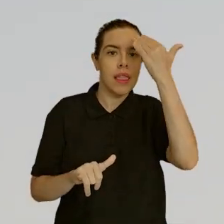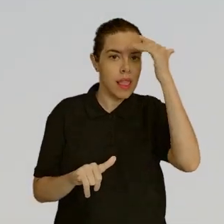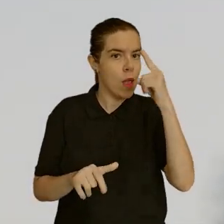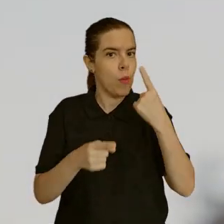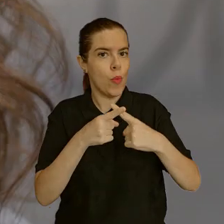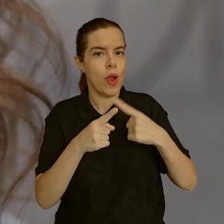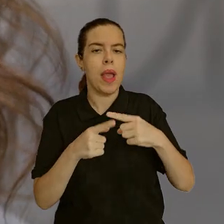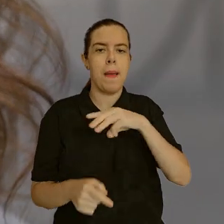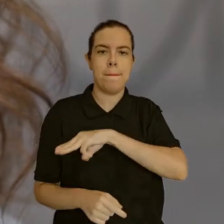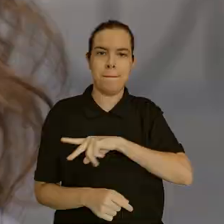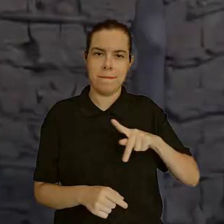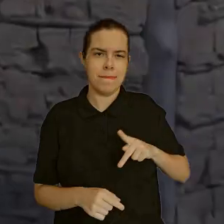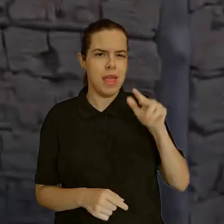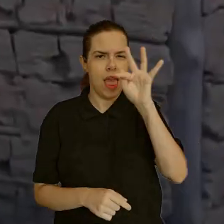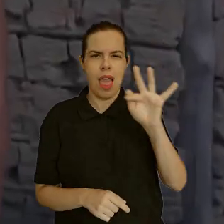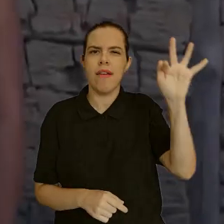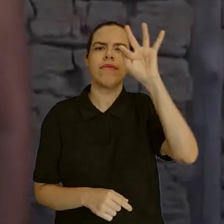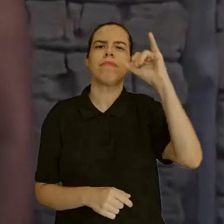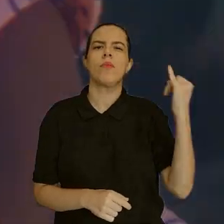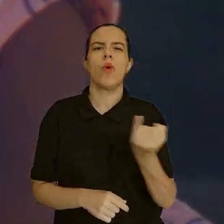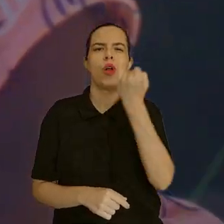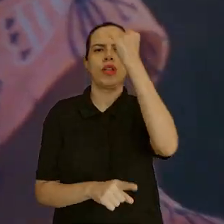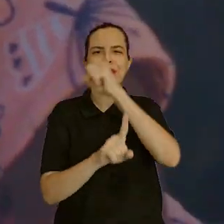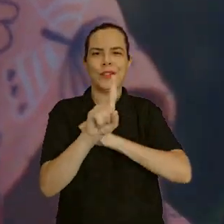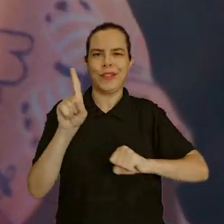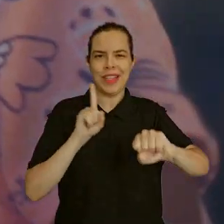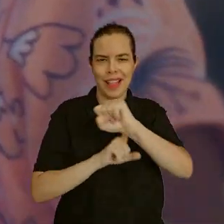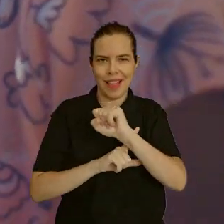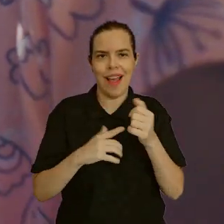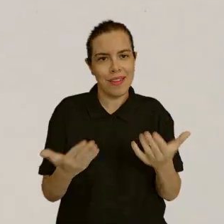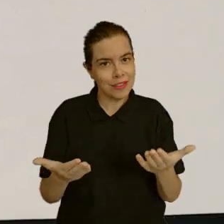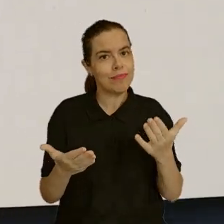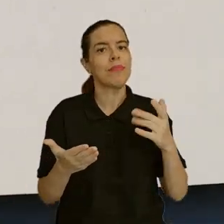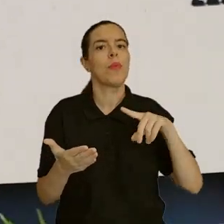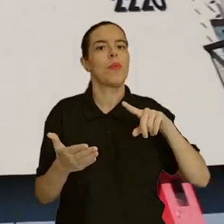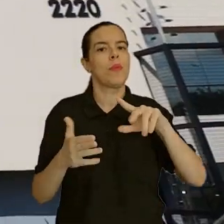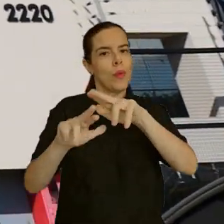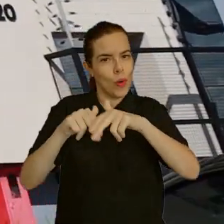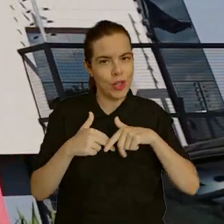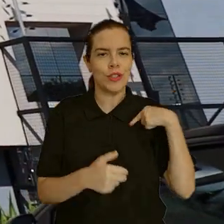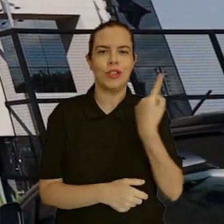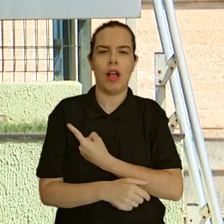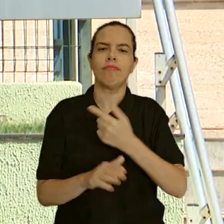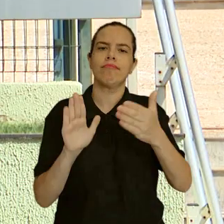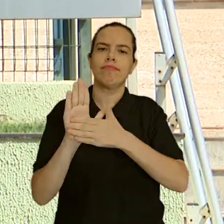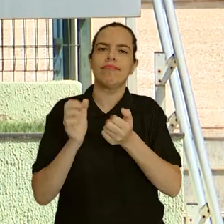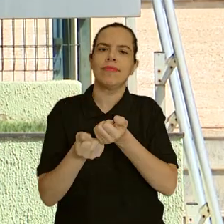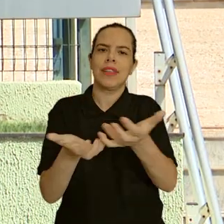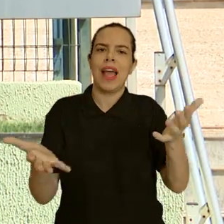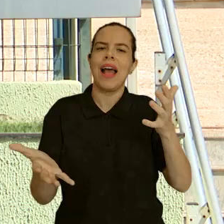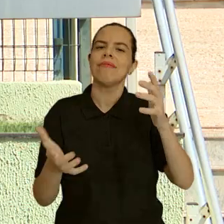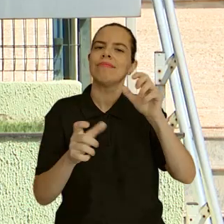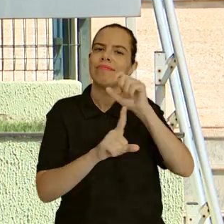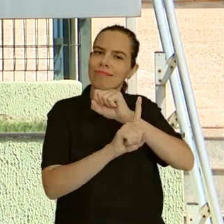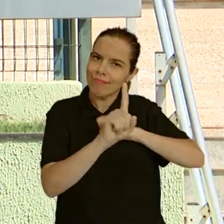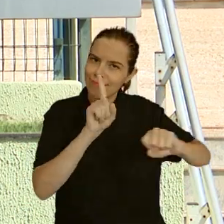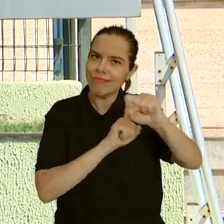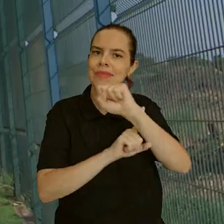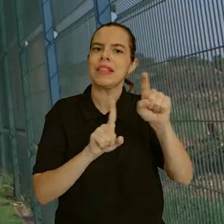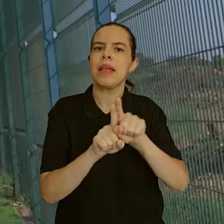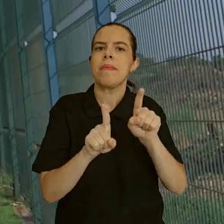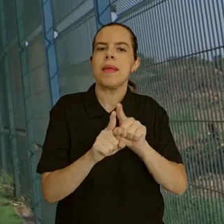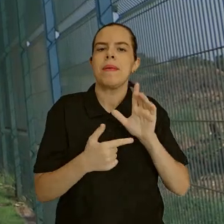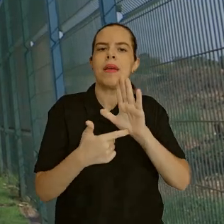Entendeu por que o MPF é tão importante para a sociedade? É dessa forma, propondo ações civis ou criminais,